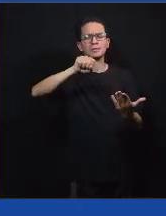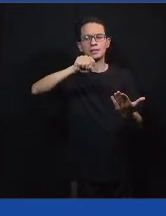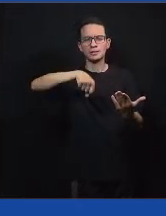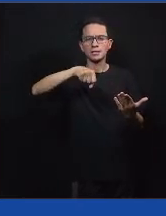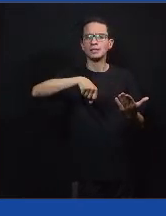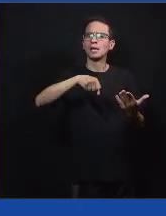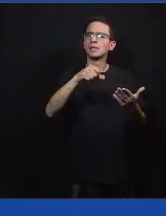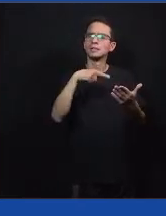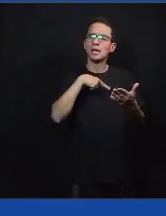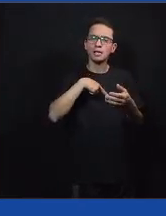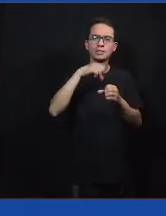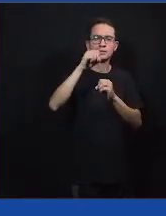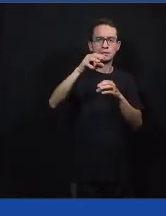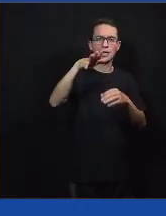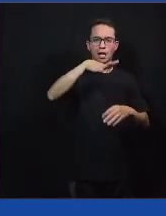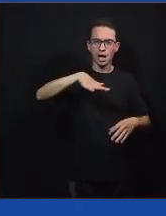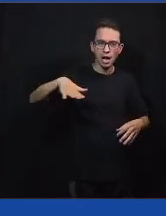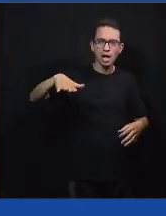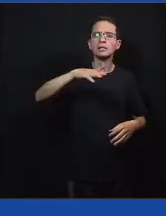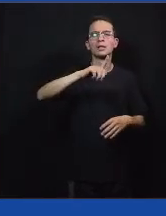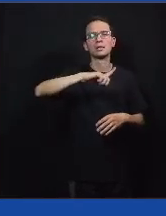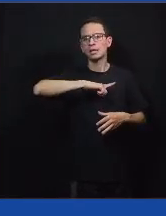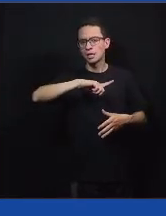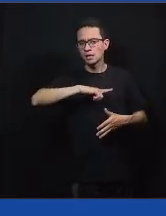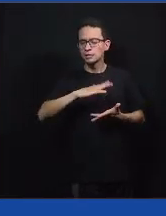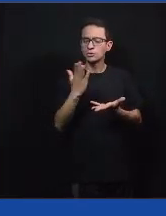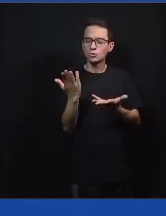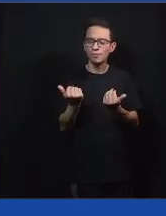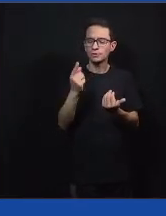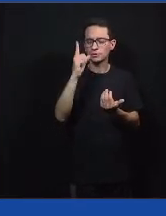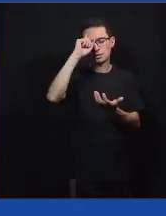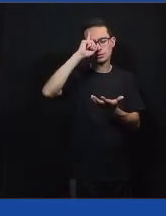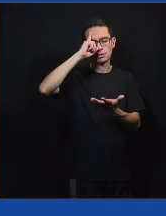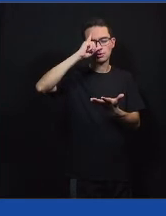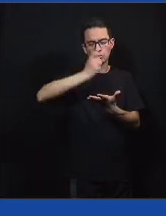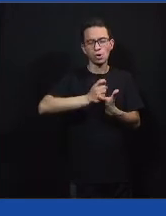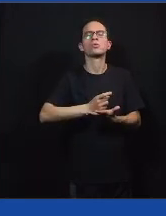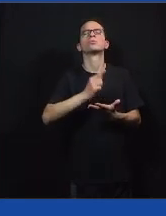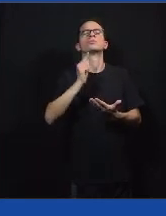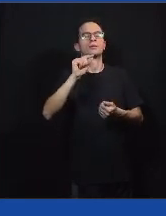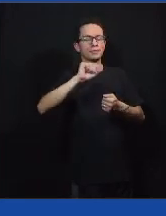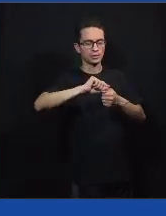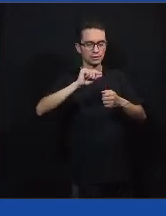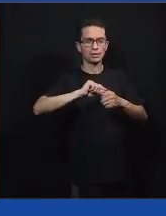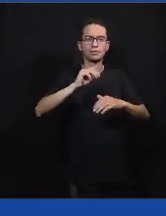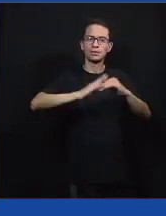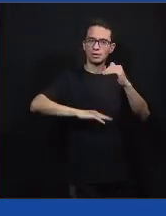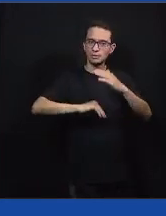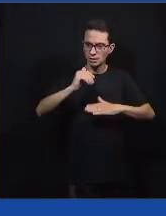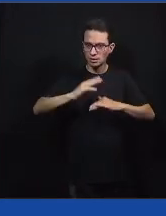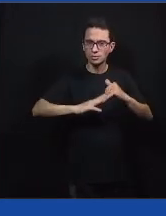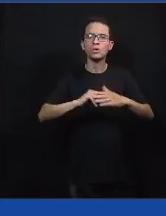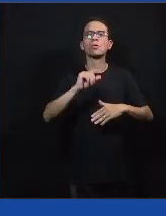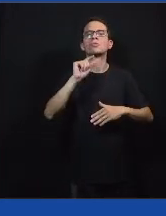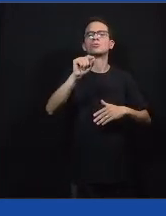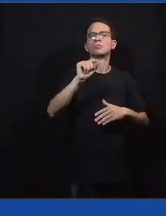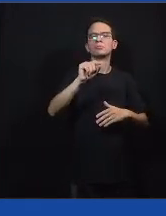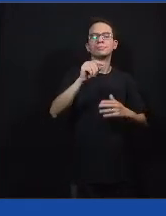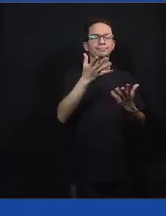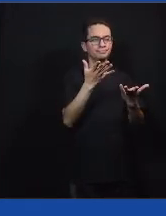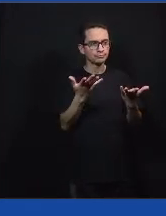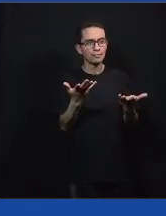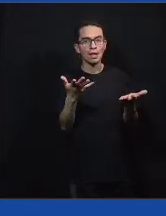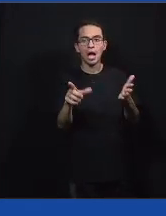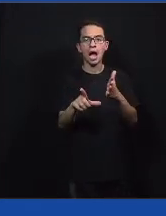educação ambiental, tudo isso, os jovens decidiram e resolveram colocar a mão na massa. Bom, para